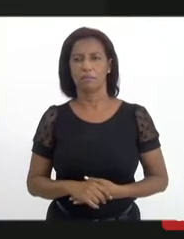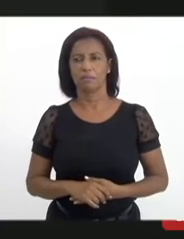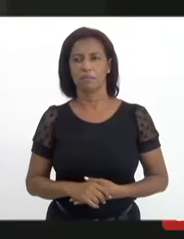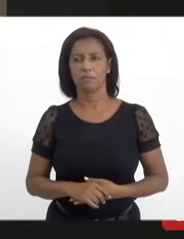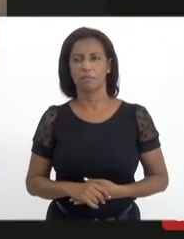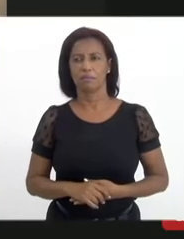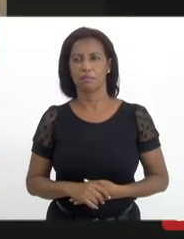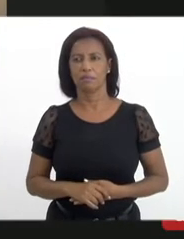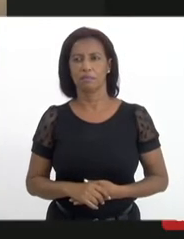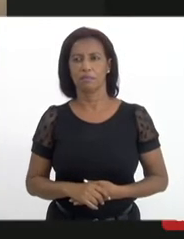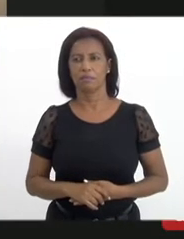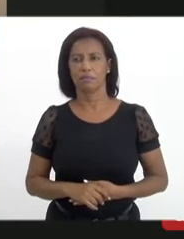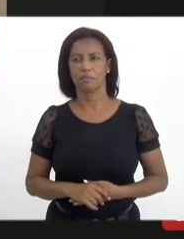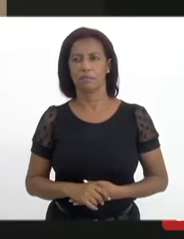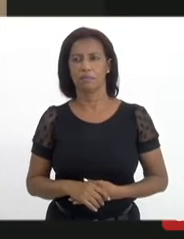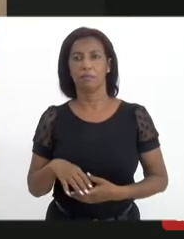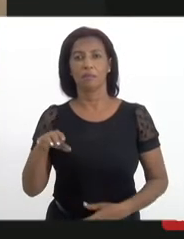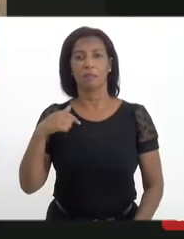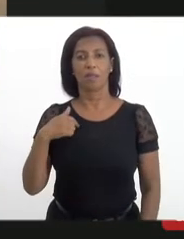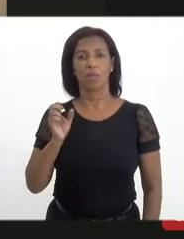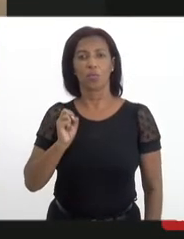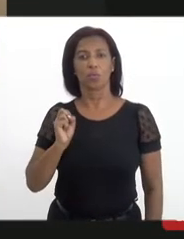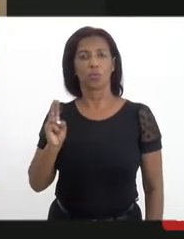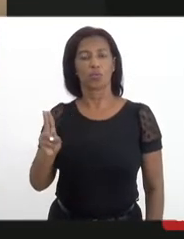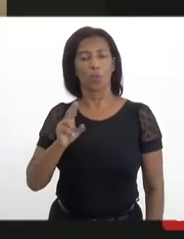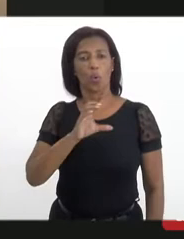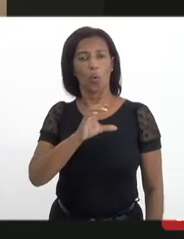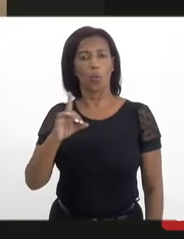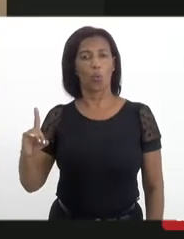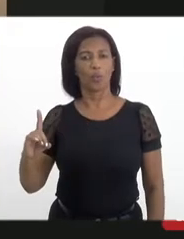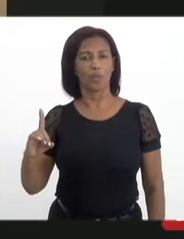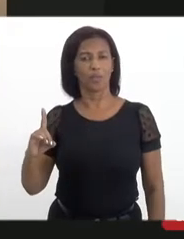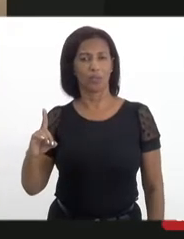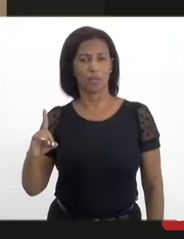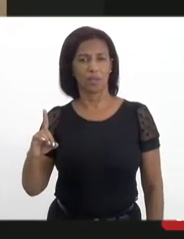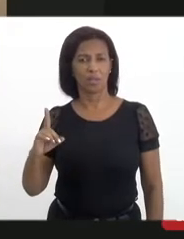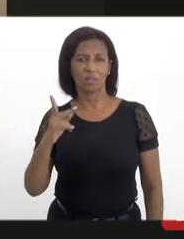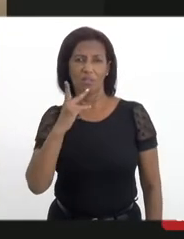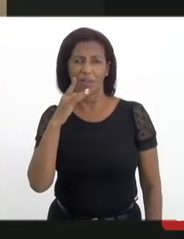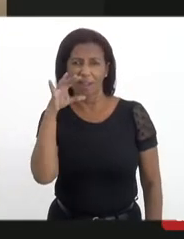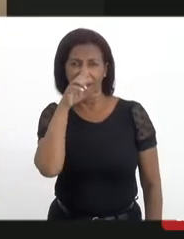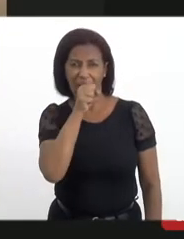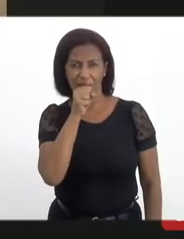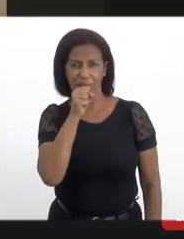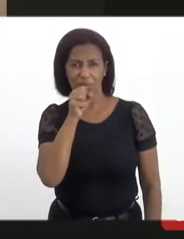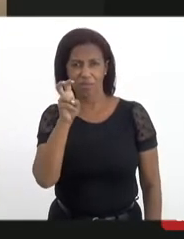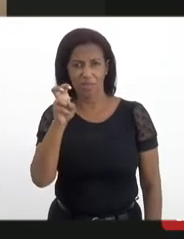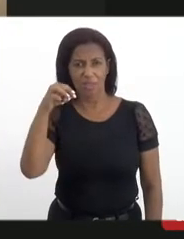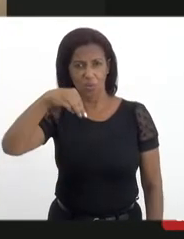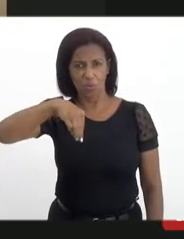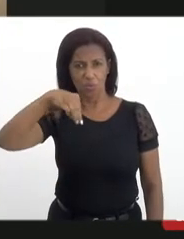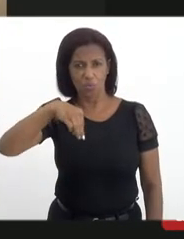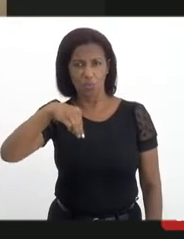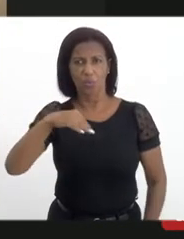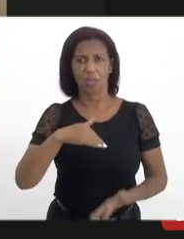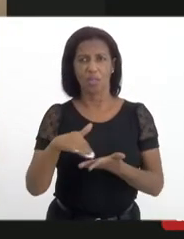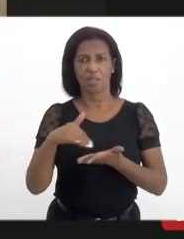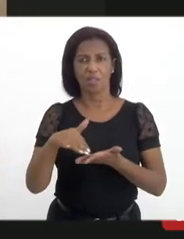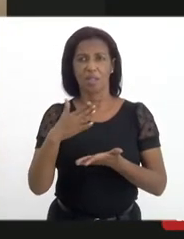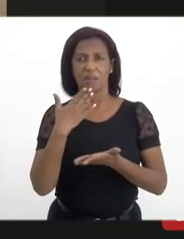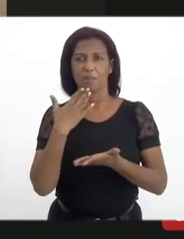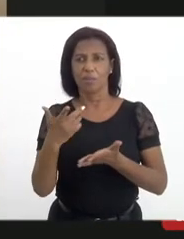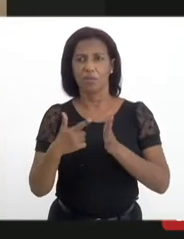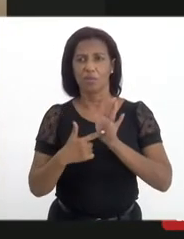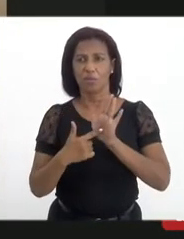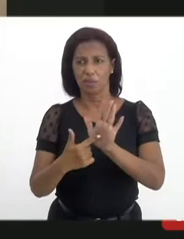Érica Ruda. Oi, Érica Ruda. Eu sou a coordenadora de conselhos. Mas eu vou falar rapidamente, cinco minutinhos, a secretária Laura pediu para que eu fizesse uma